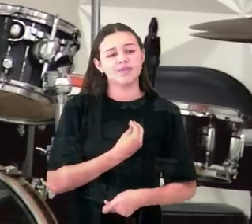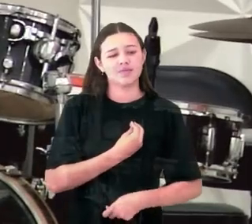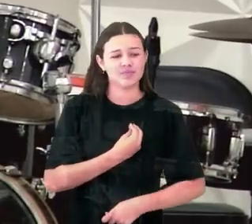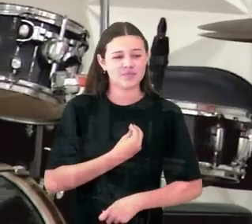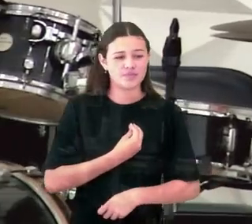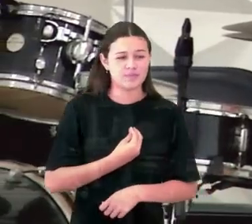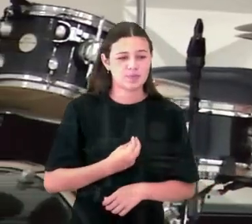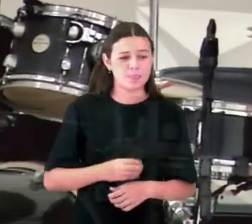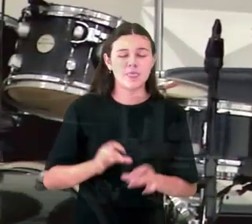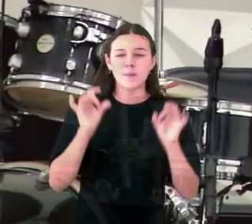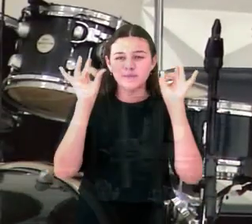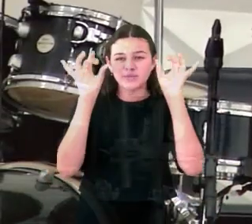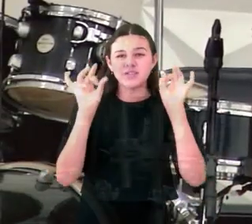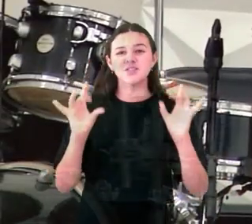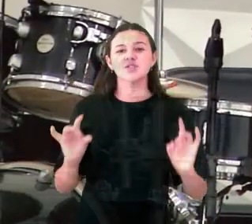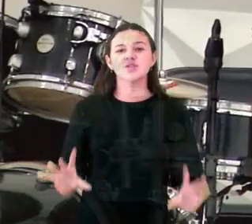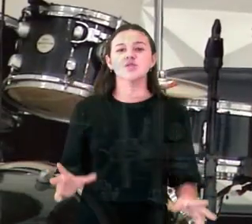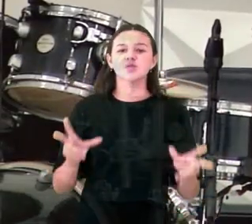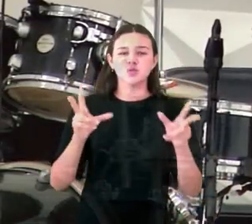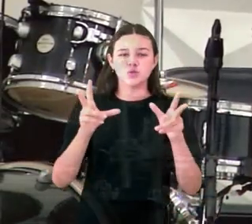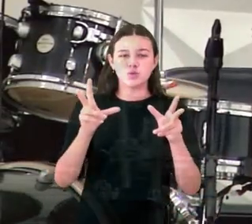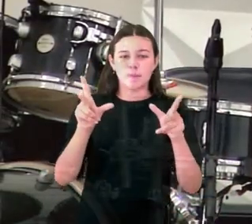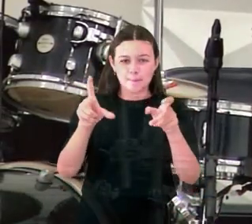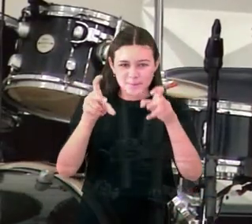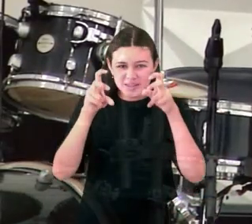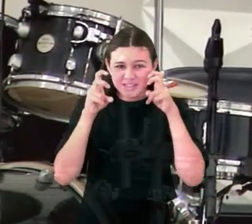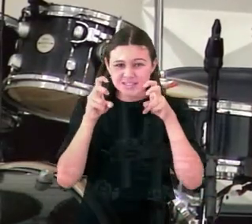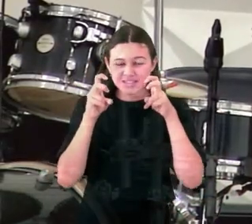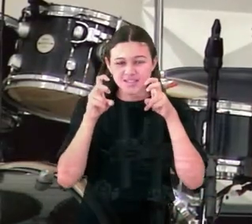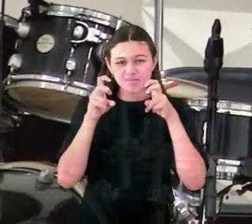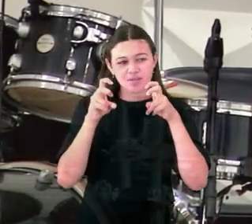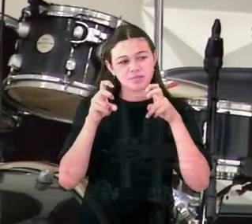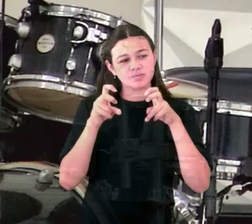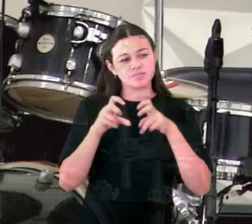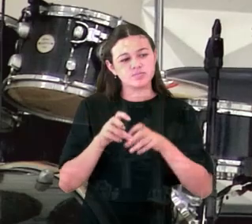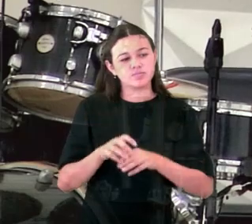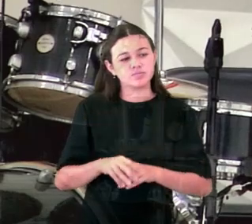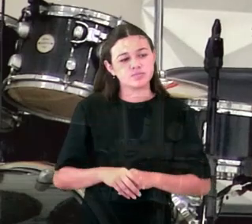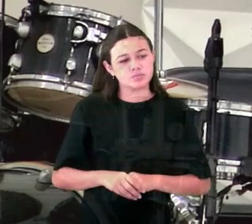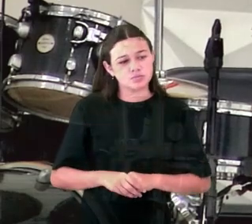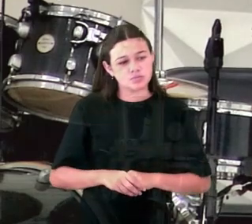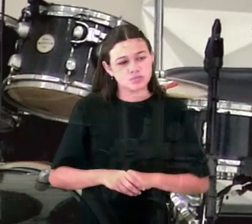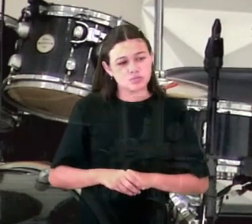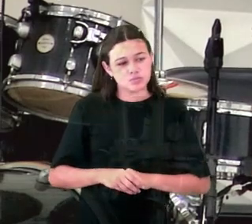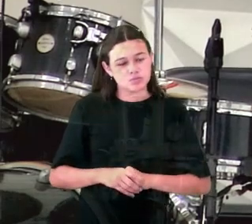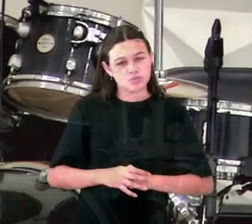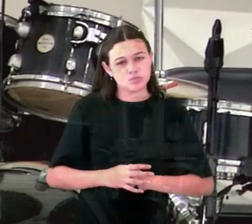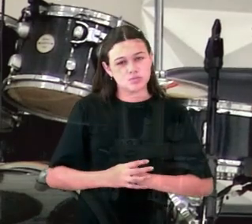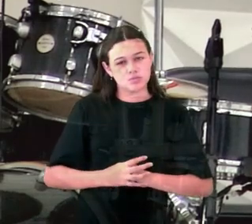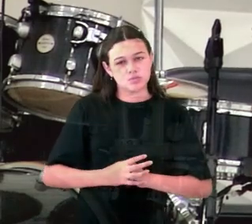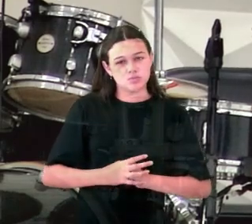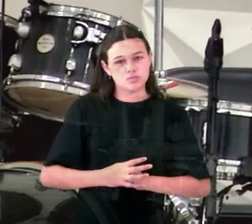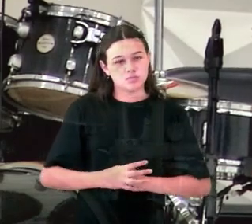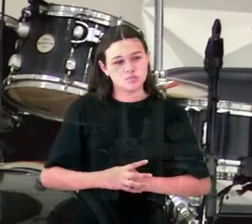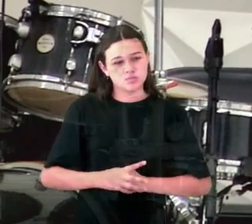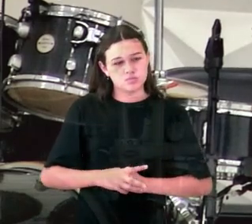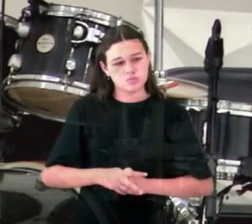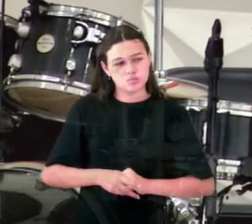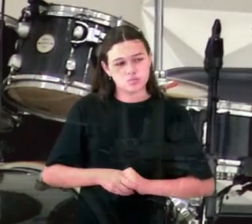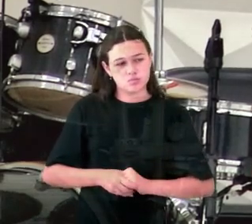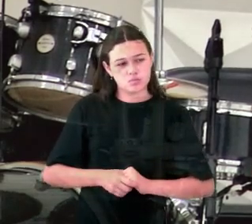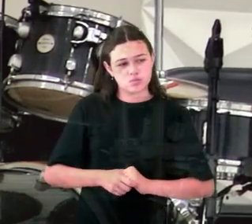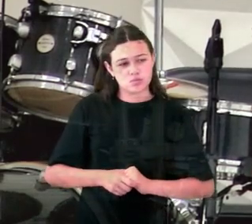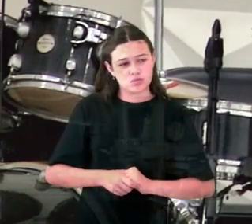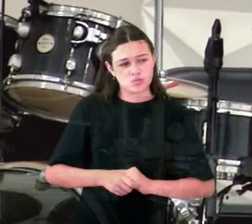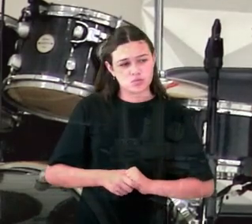uma entrevista com a que aconteceu há muito tempo atrás, logo depois do 11 de setembro, com a Anne Graham. Ela estava em